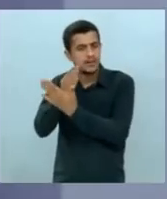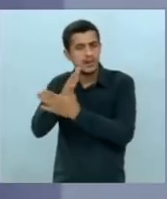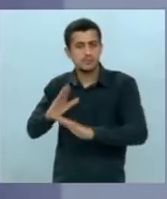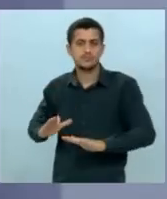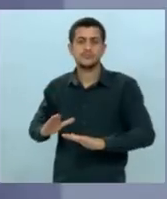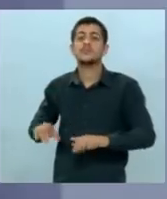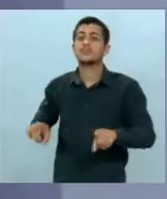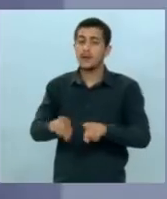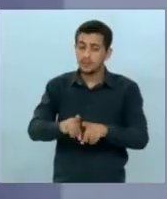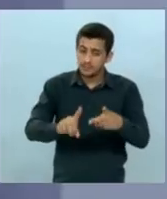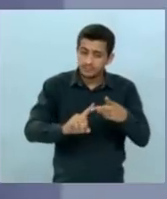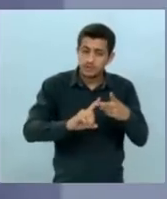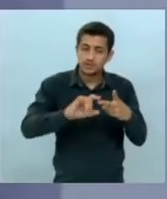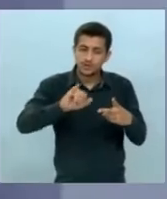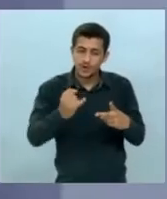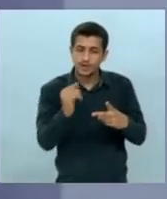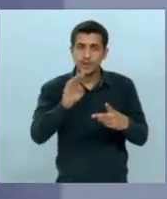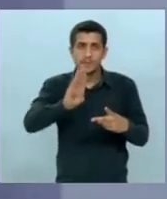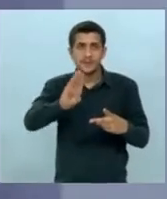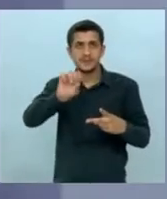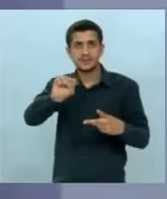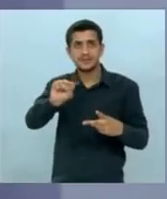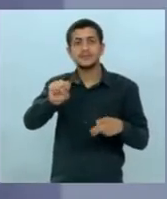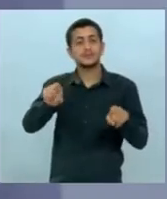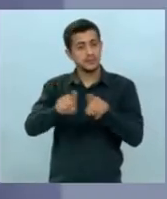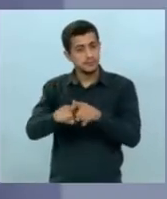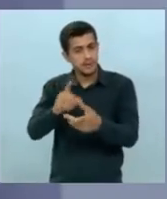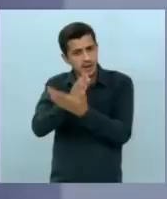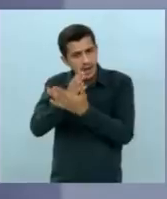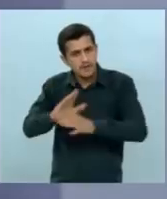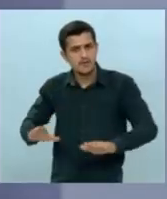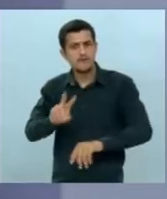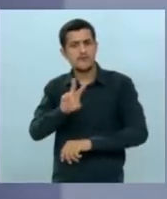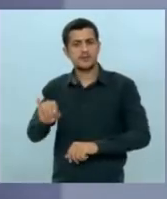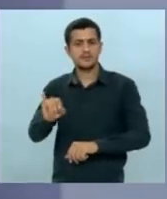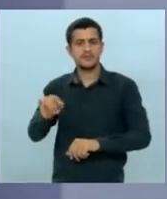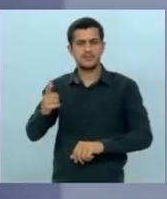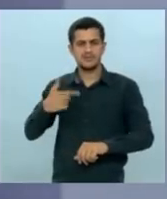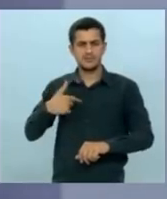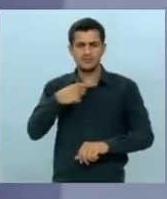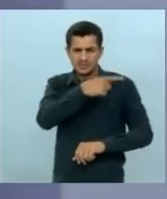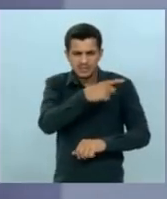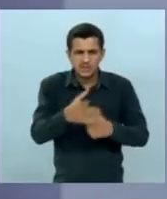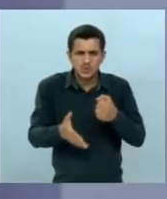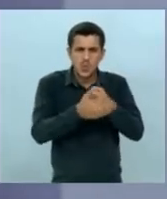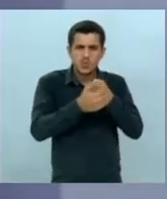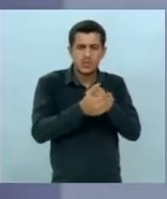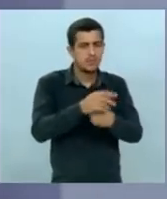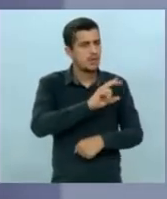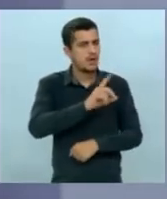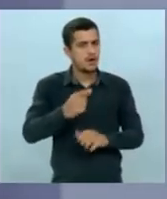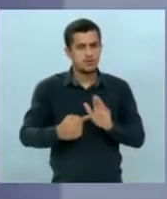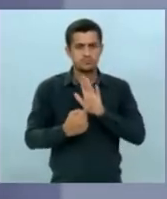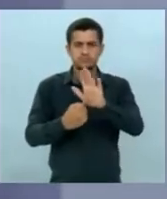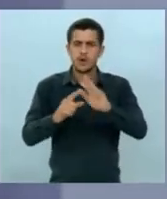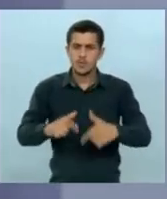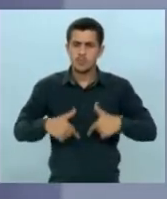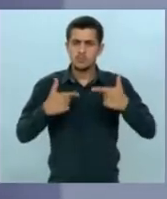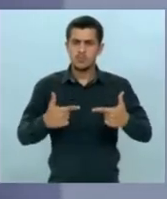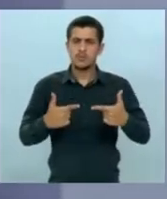vai arquivar também presta contas a Mato Grosso do Sul não se esconde igual camaleão como você está fazendo você está